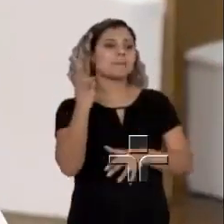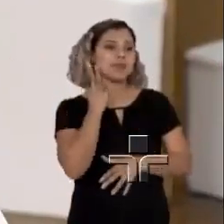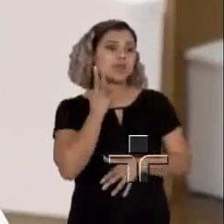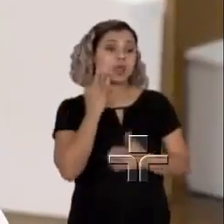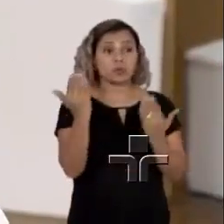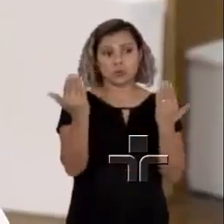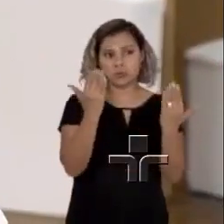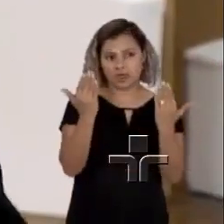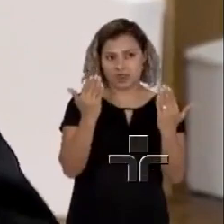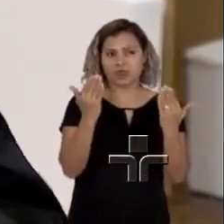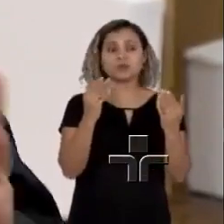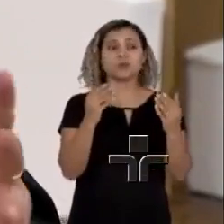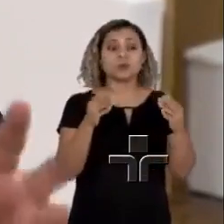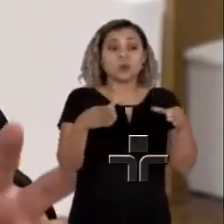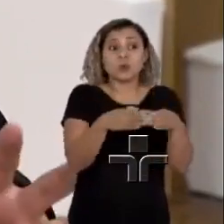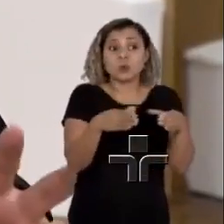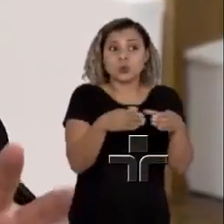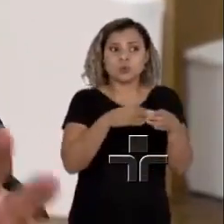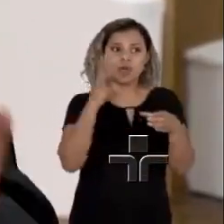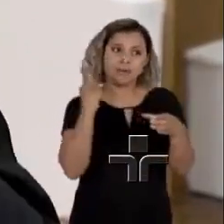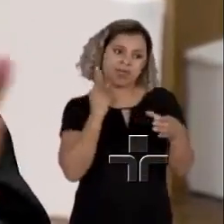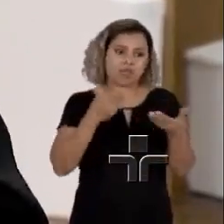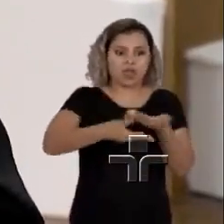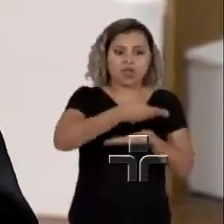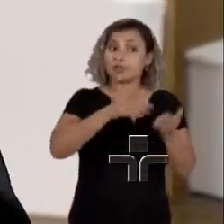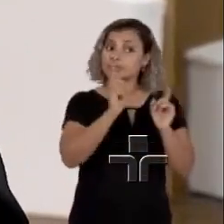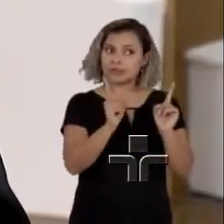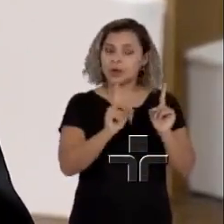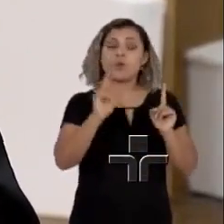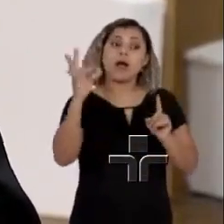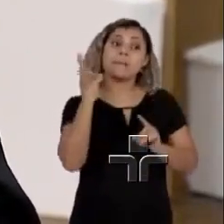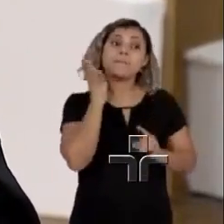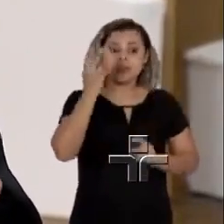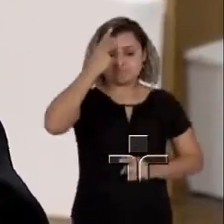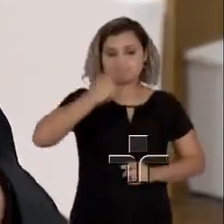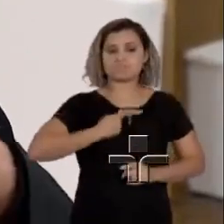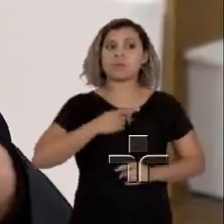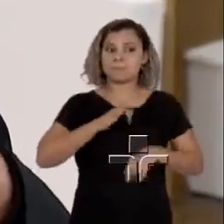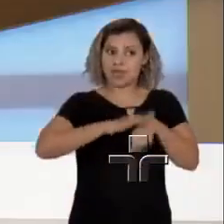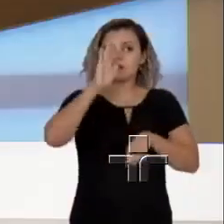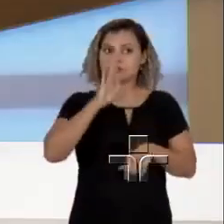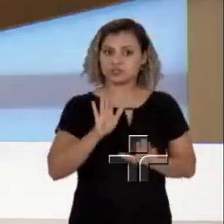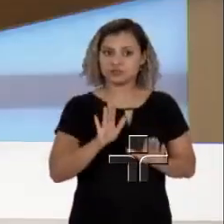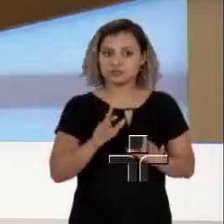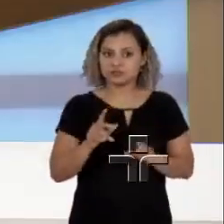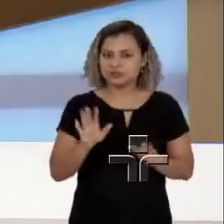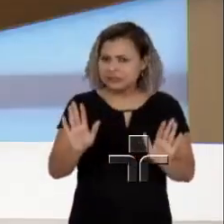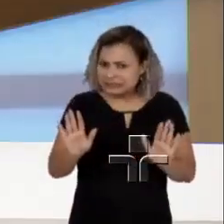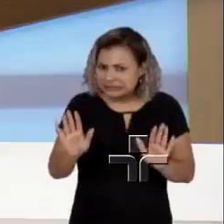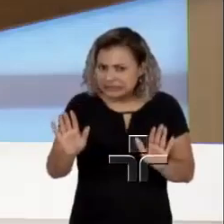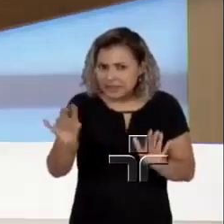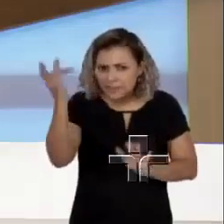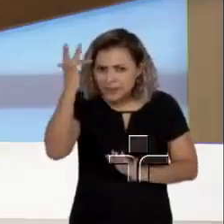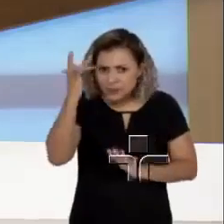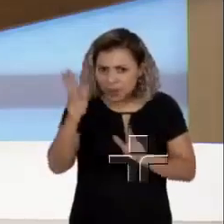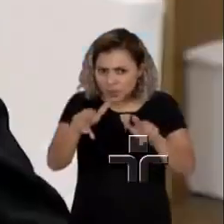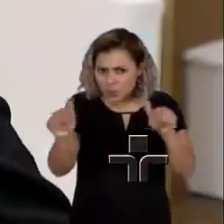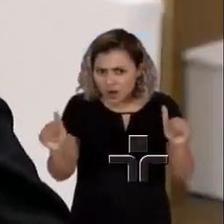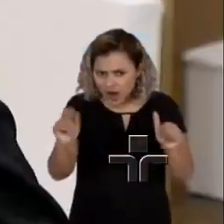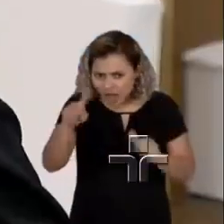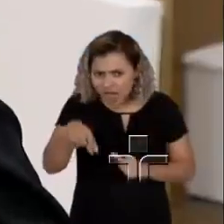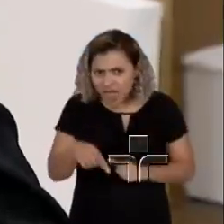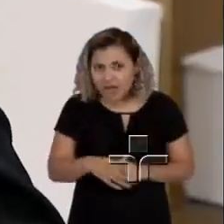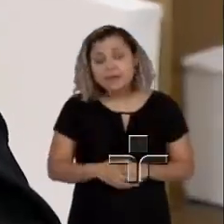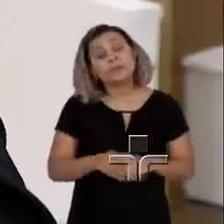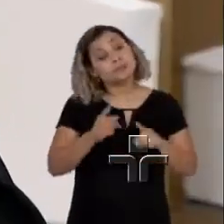coletivista da abelha, eu estou entrando na questão um zumbi da abelha, certo? Então, ninguém vai amadurecer nunca mais. eu acho